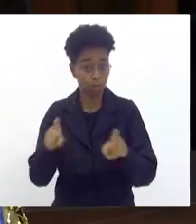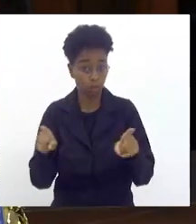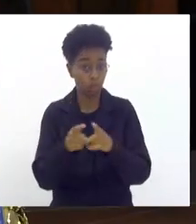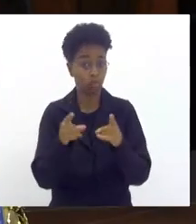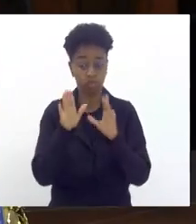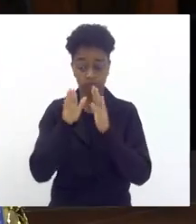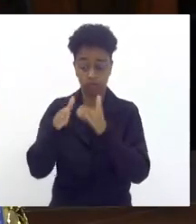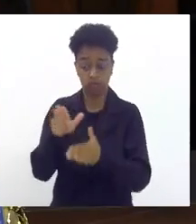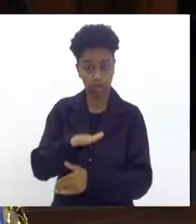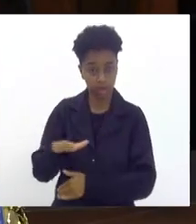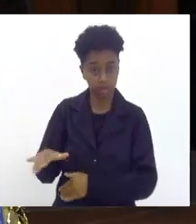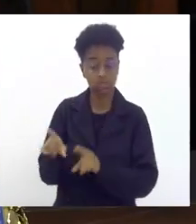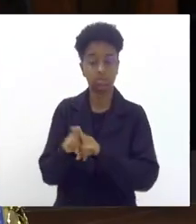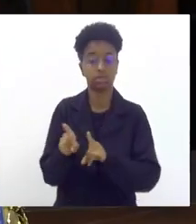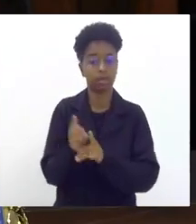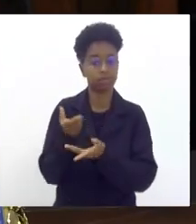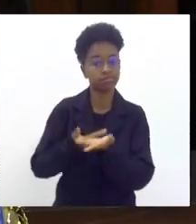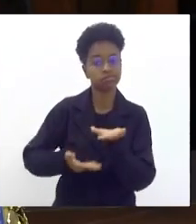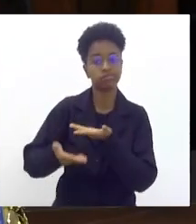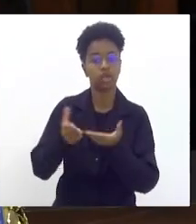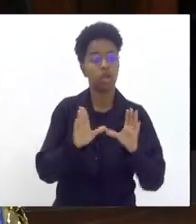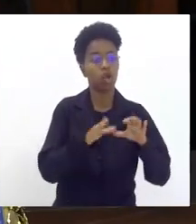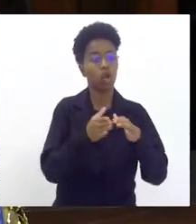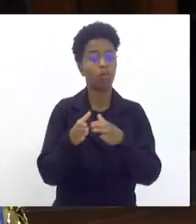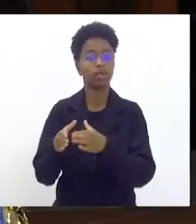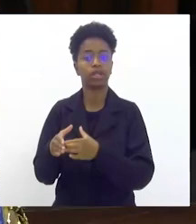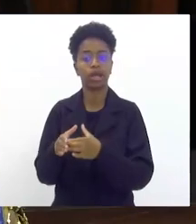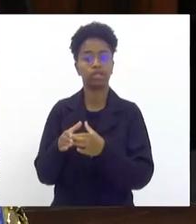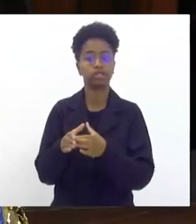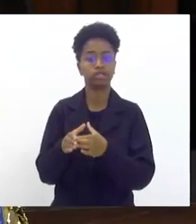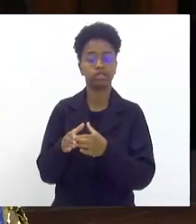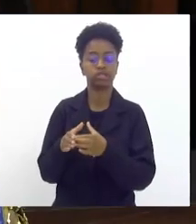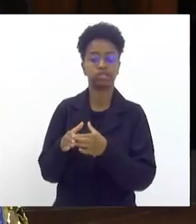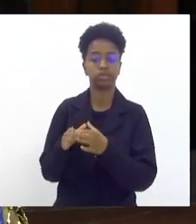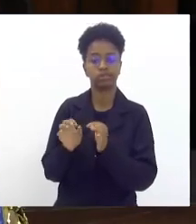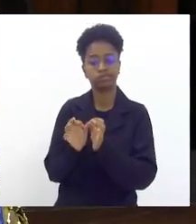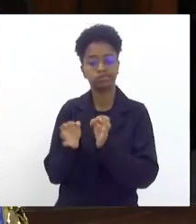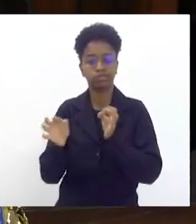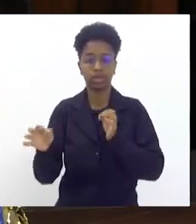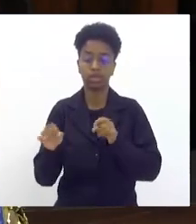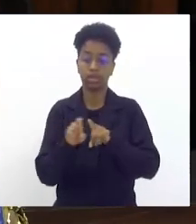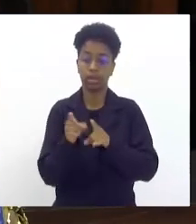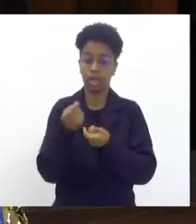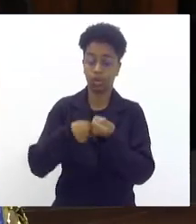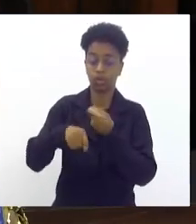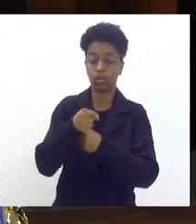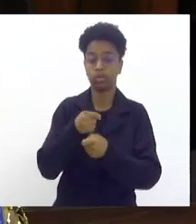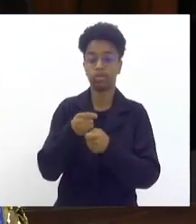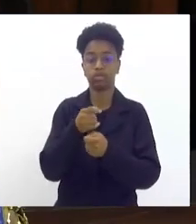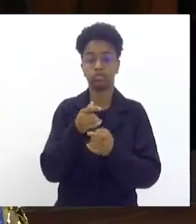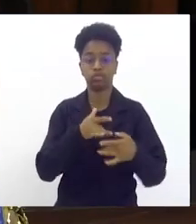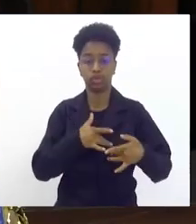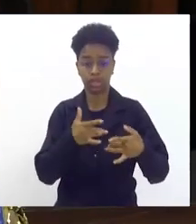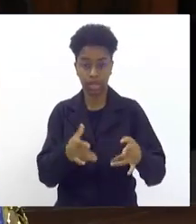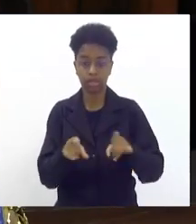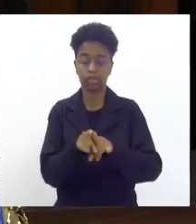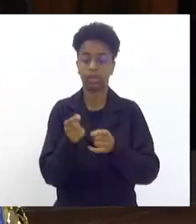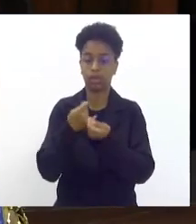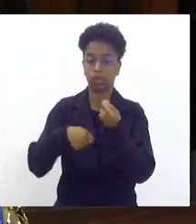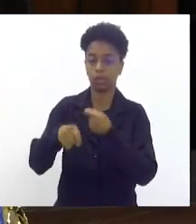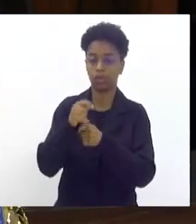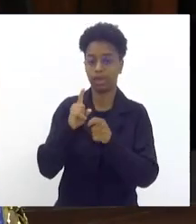as crianças com o envolvimento das comunidades mais carentes e com a economia solidária e economia criativa a gente tem projetos